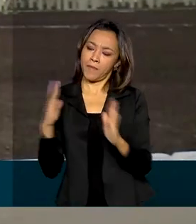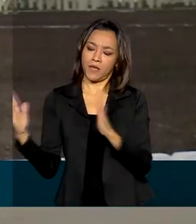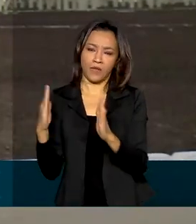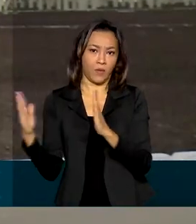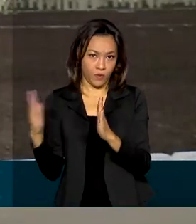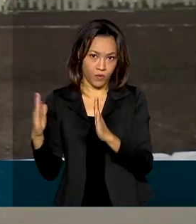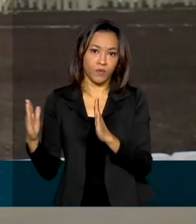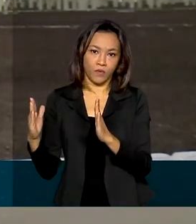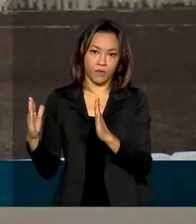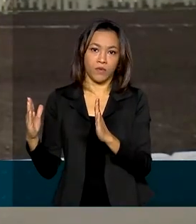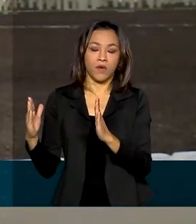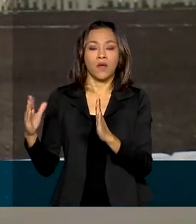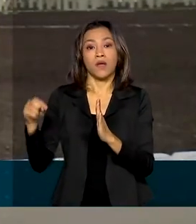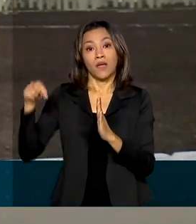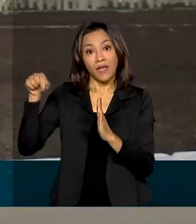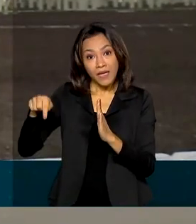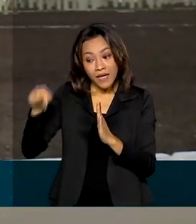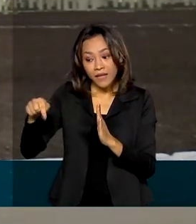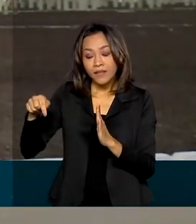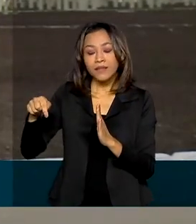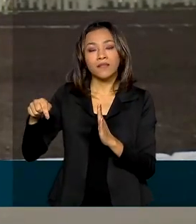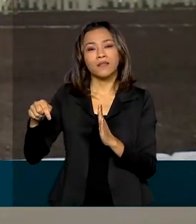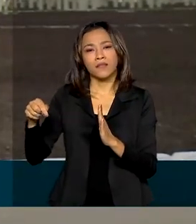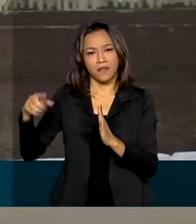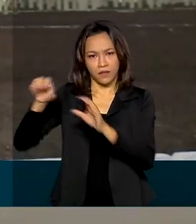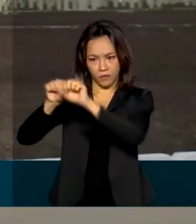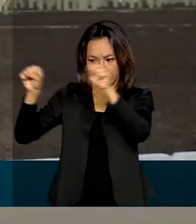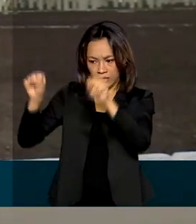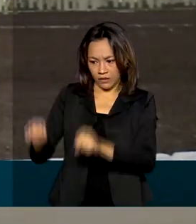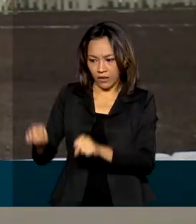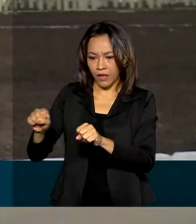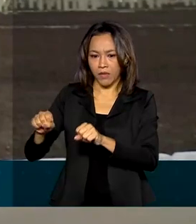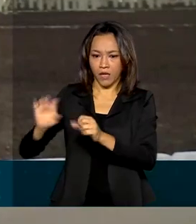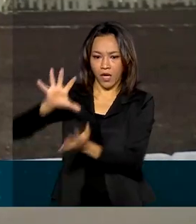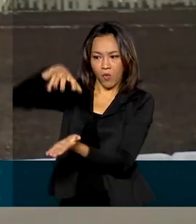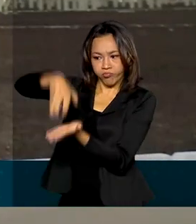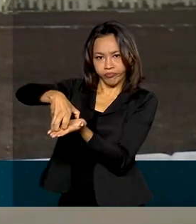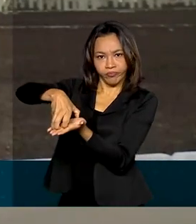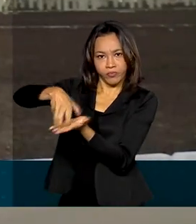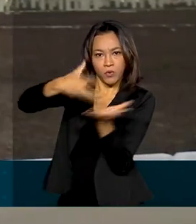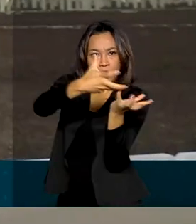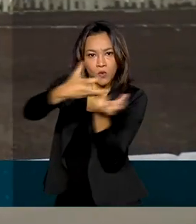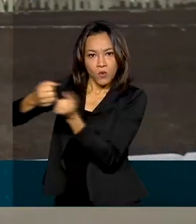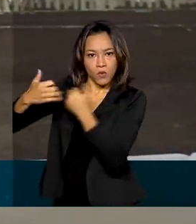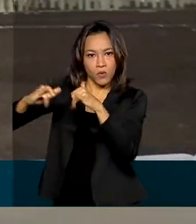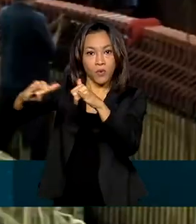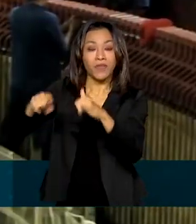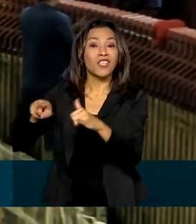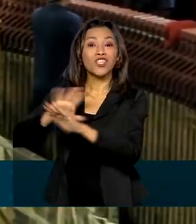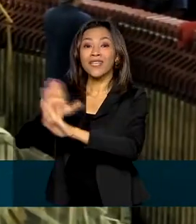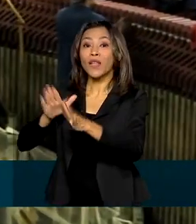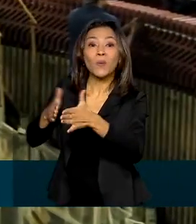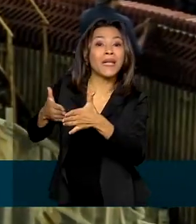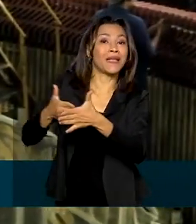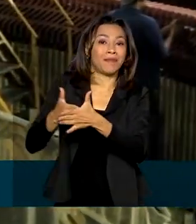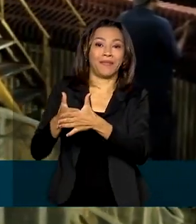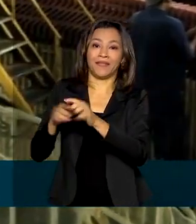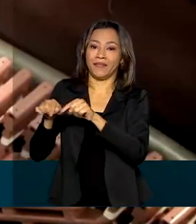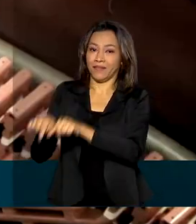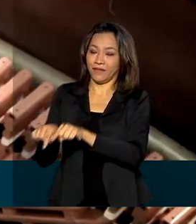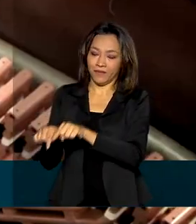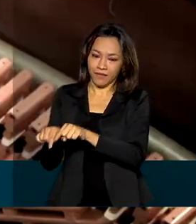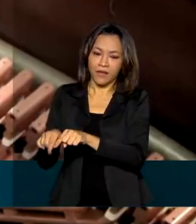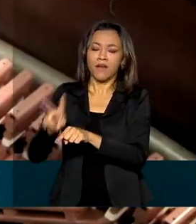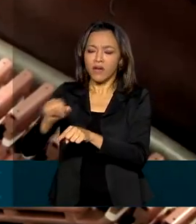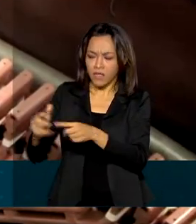E esse período aqui, da nossa subestação, que é a conversora, está chegando no seu limite. Então, o Bipolo 1, ele